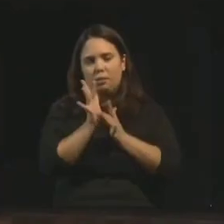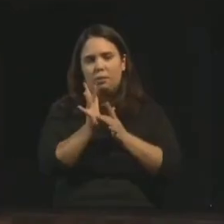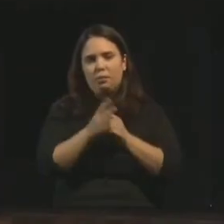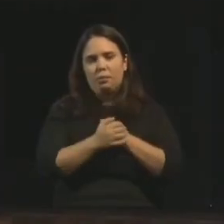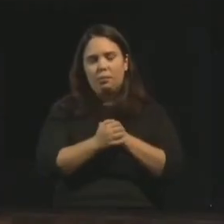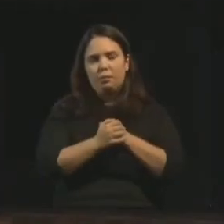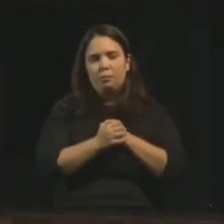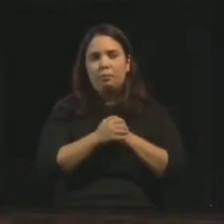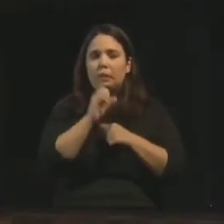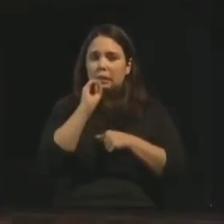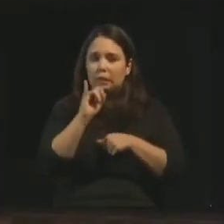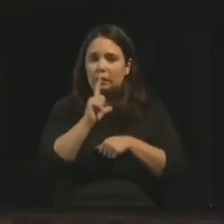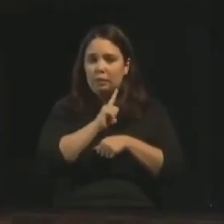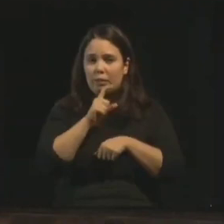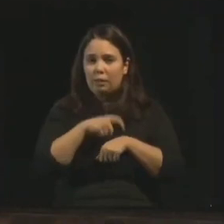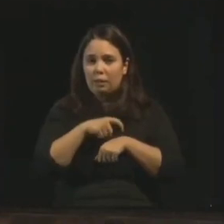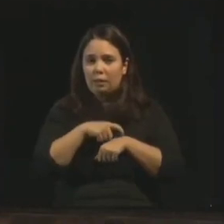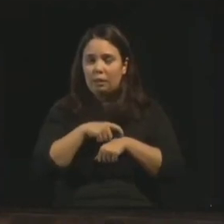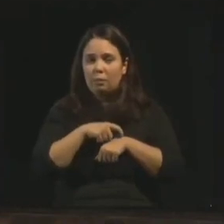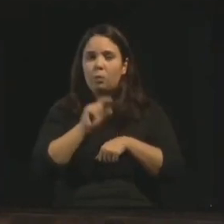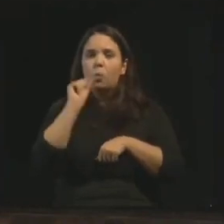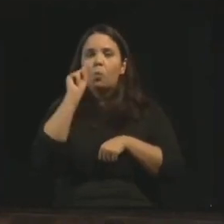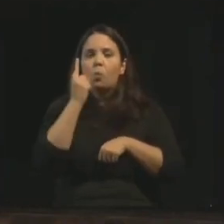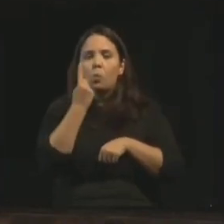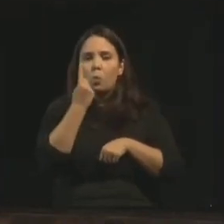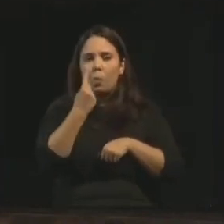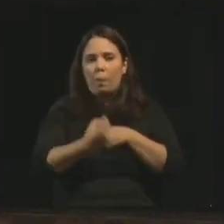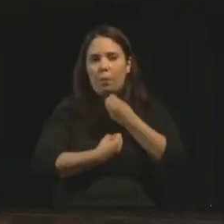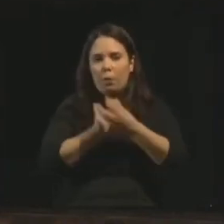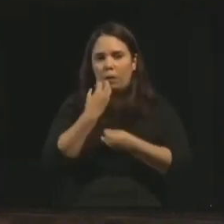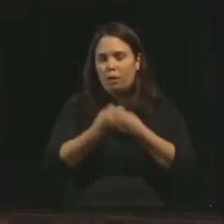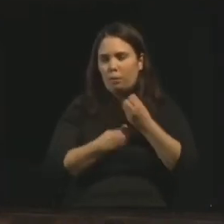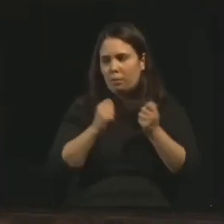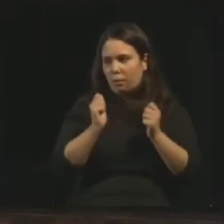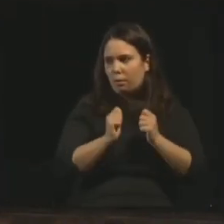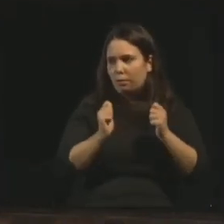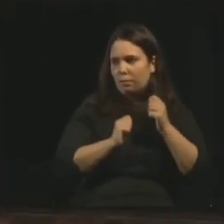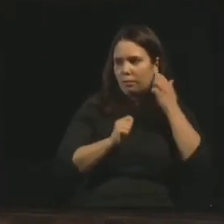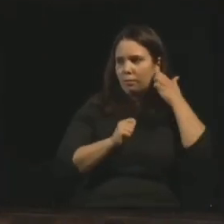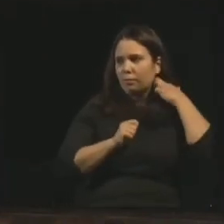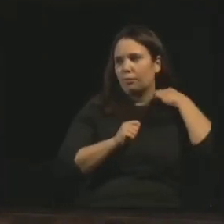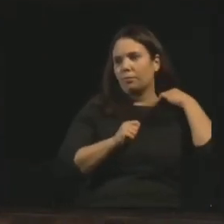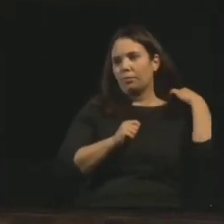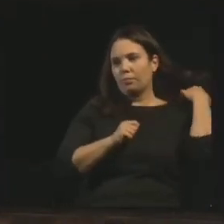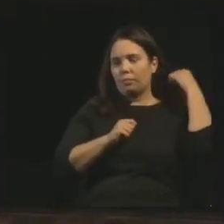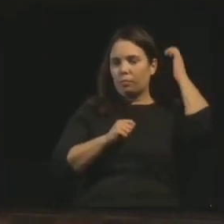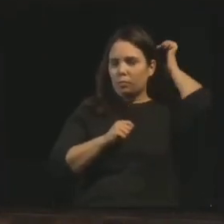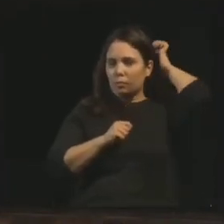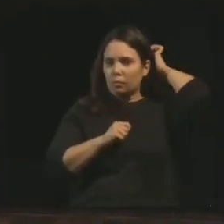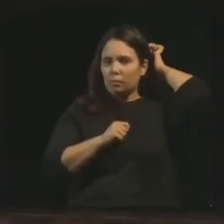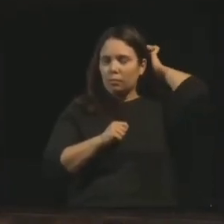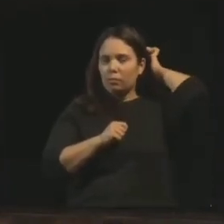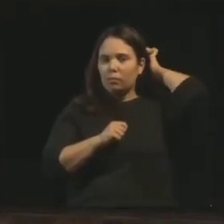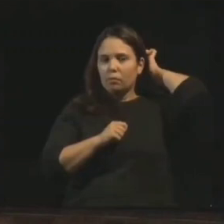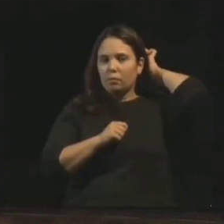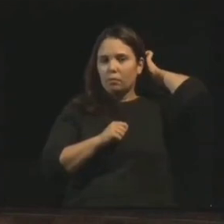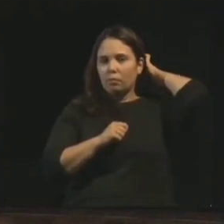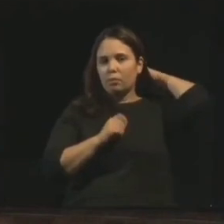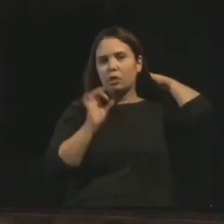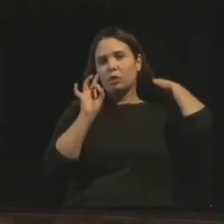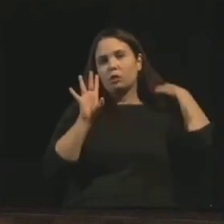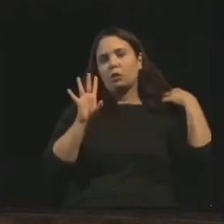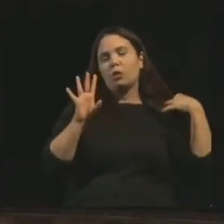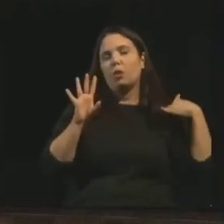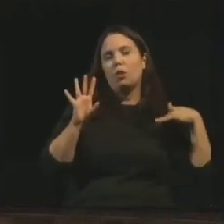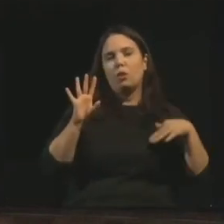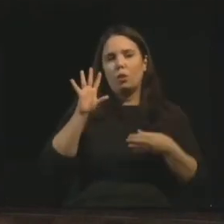Se houver tempo, um poema dá tempo? Tá? Então vamos lá. Ah, vamos só concluir aqui